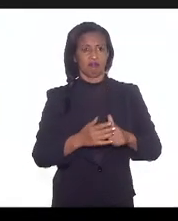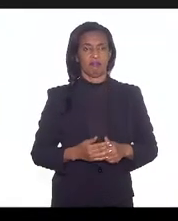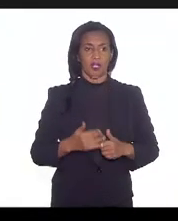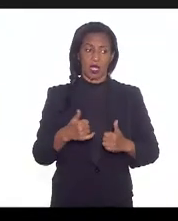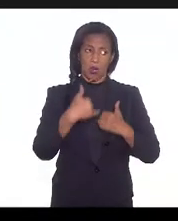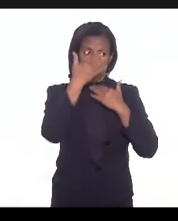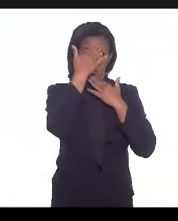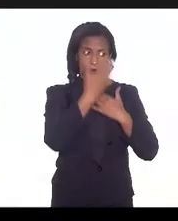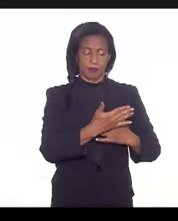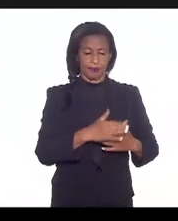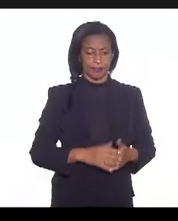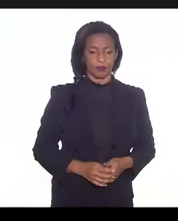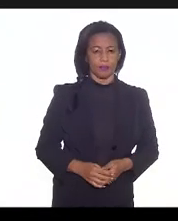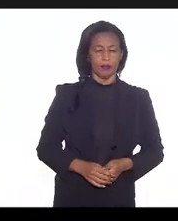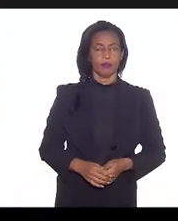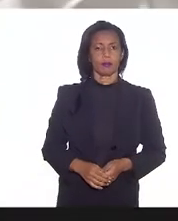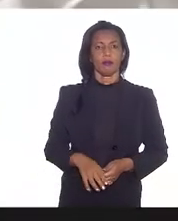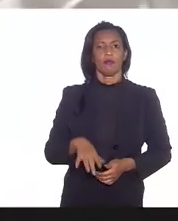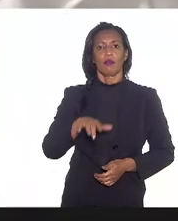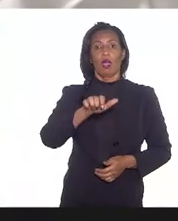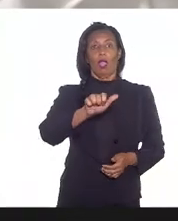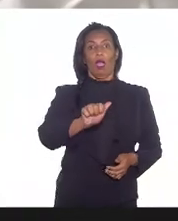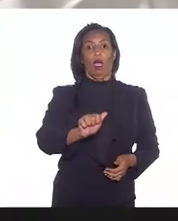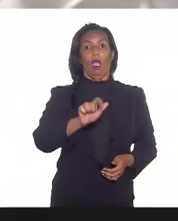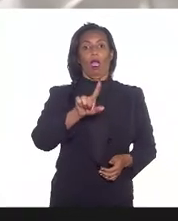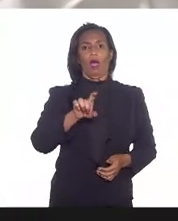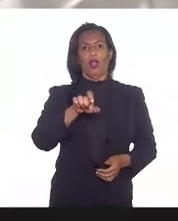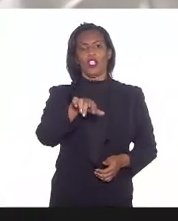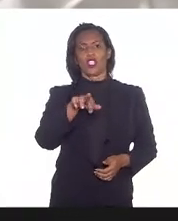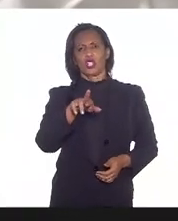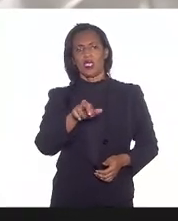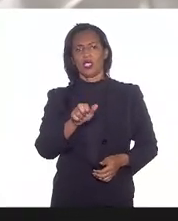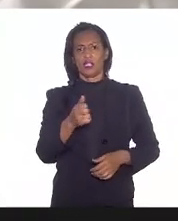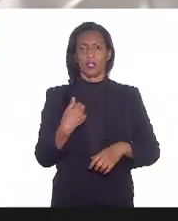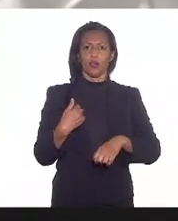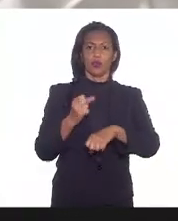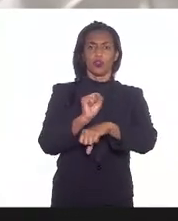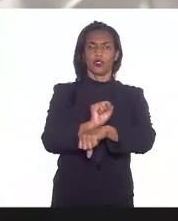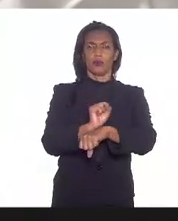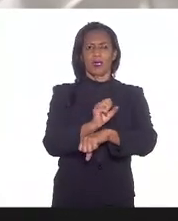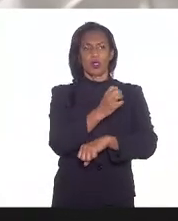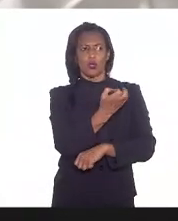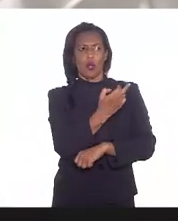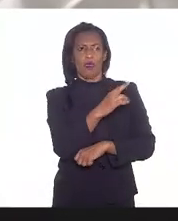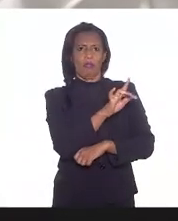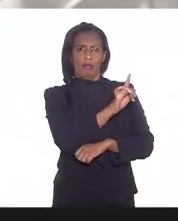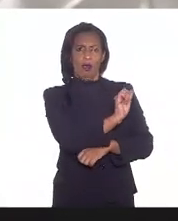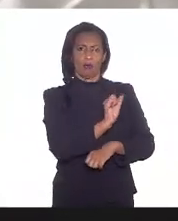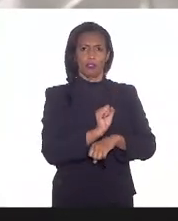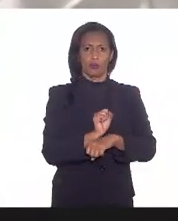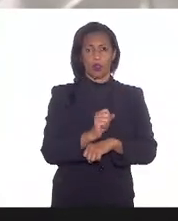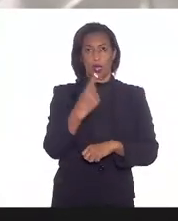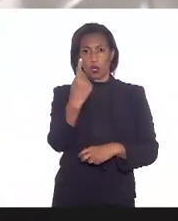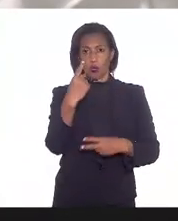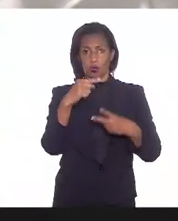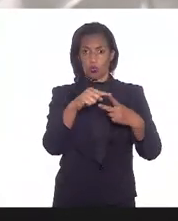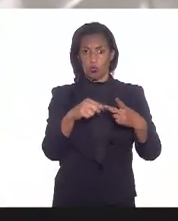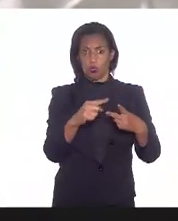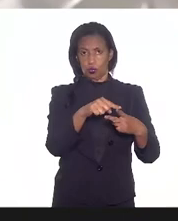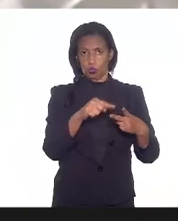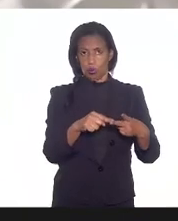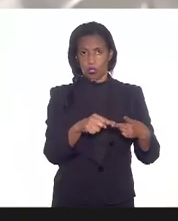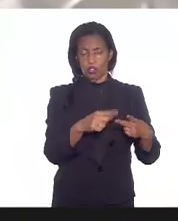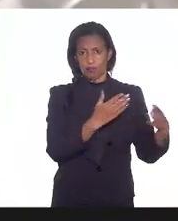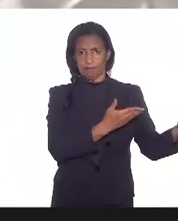Alexandre eu vou pedir só para a doutora Heralda aguardar um pouquinho que eu quero fazer dois encaminhamentos que eu acho que já